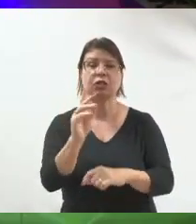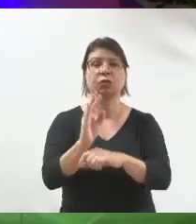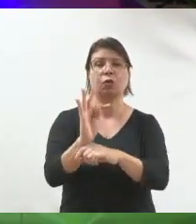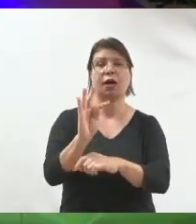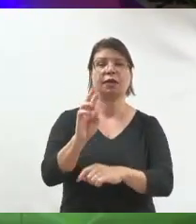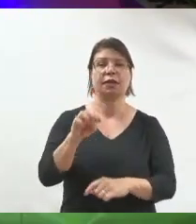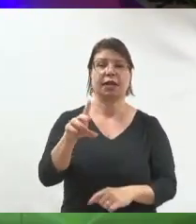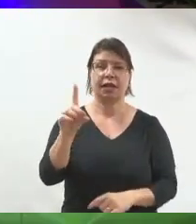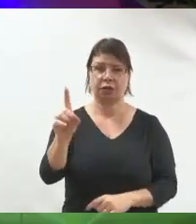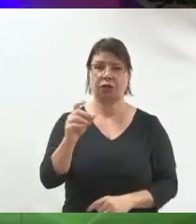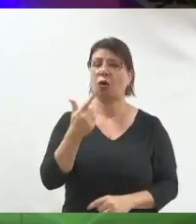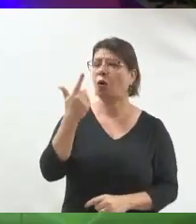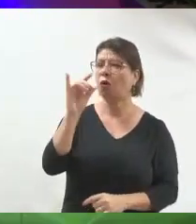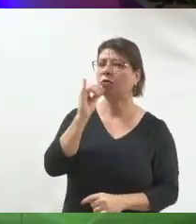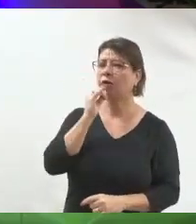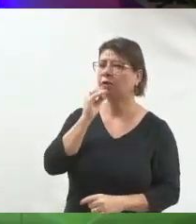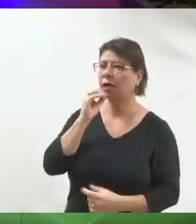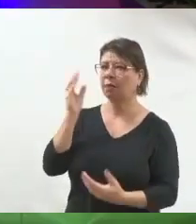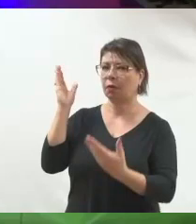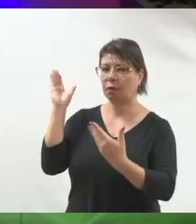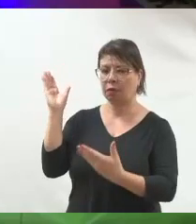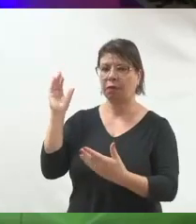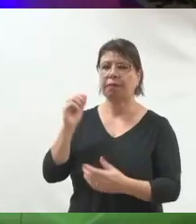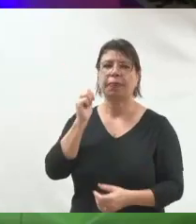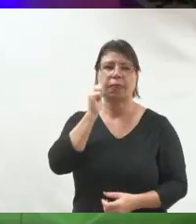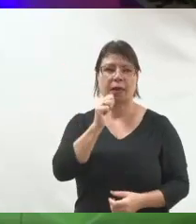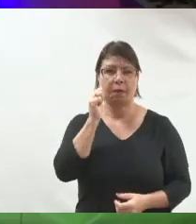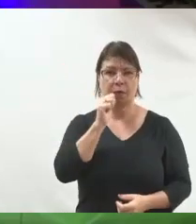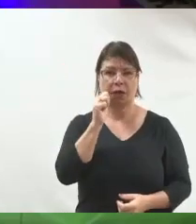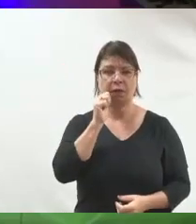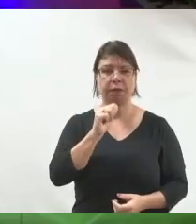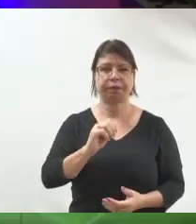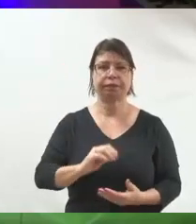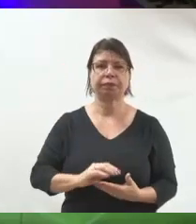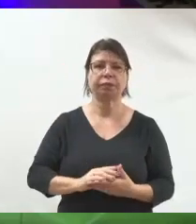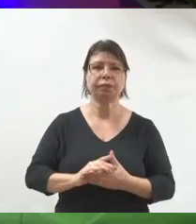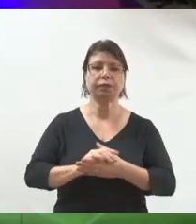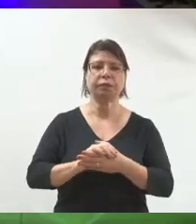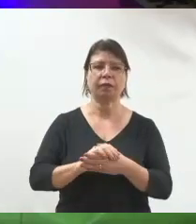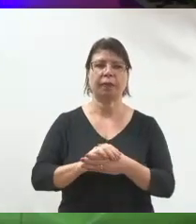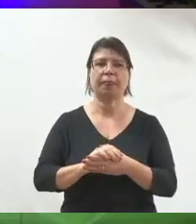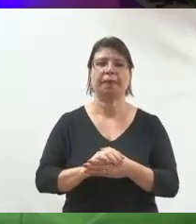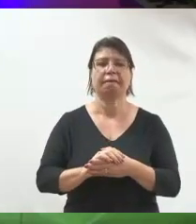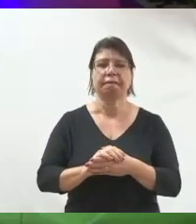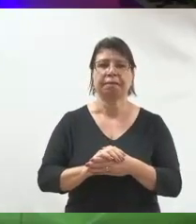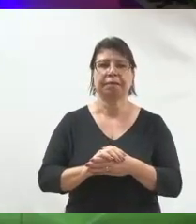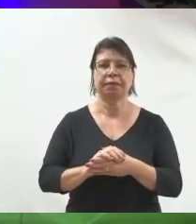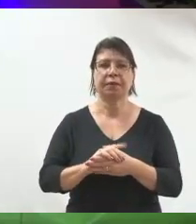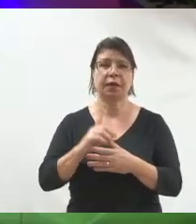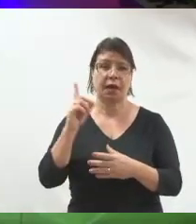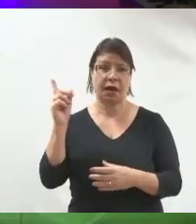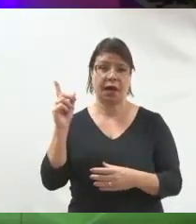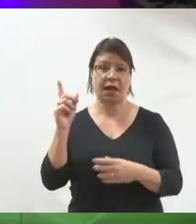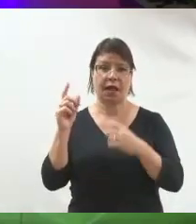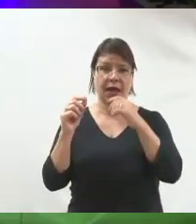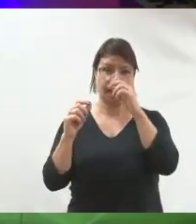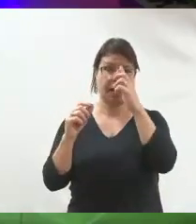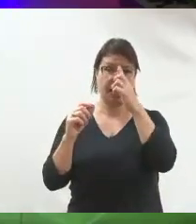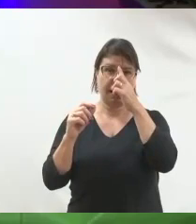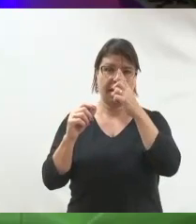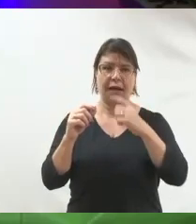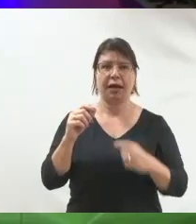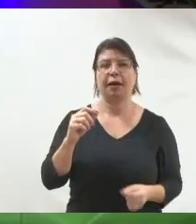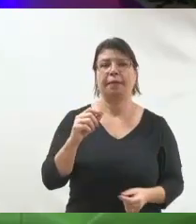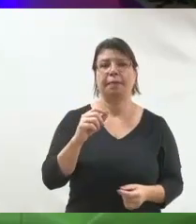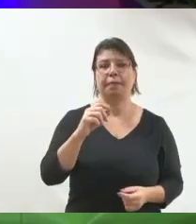Esse aqui é mais um exemplo, trouxe um exemplo de uma mulher, ela é prefeita, e aí